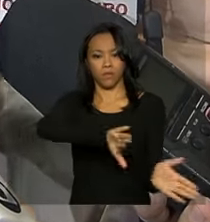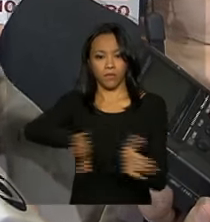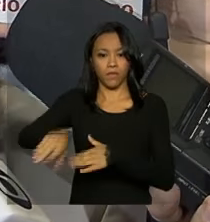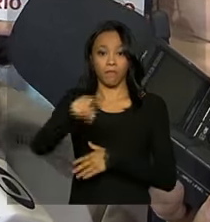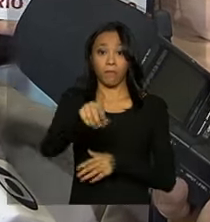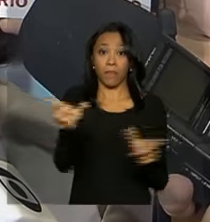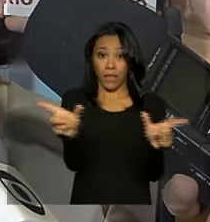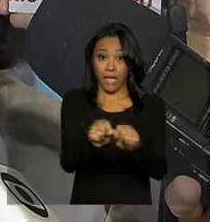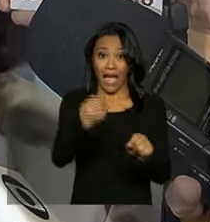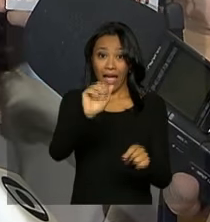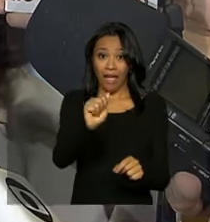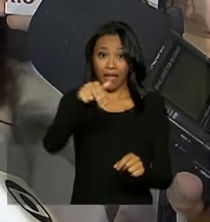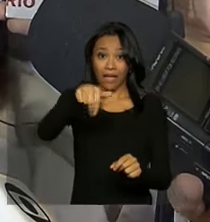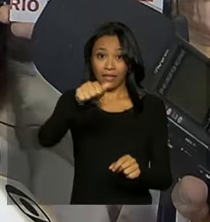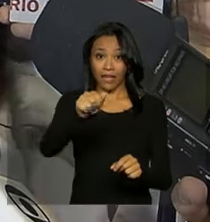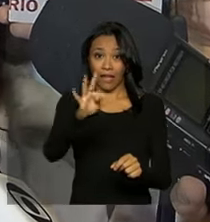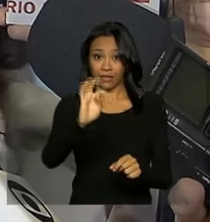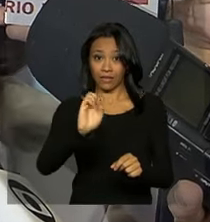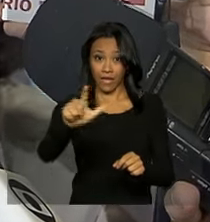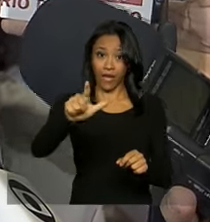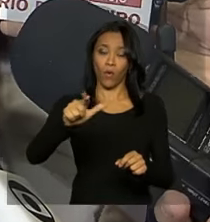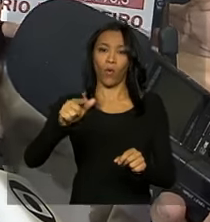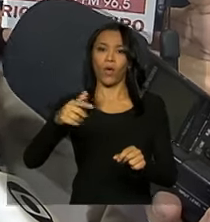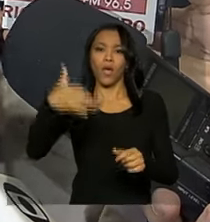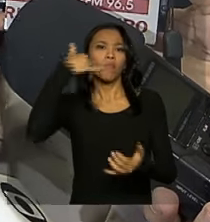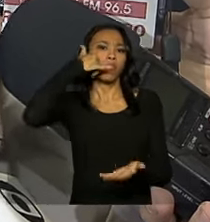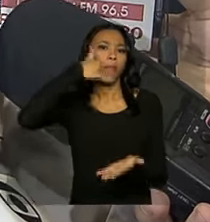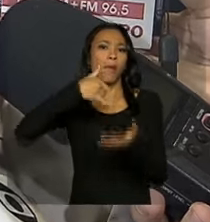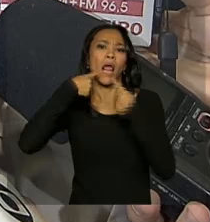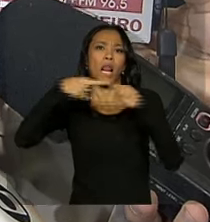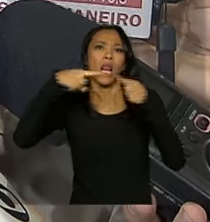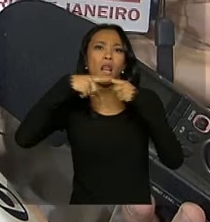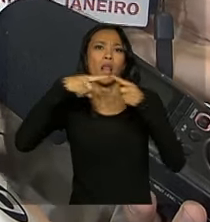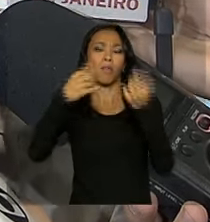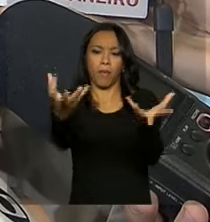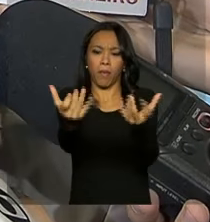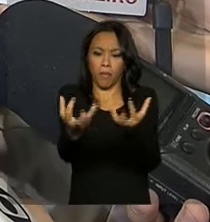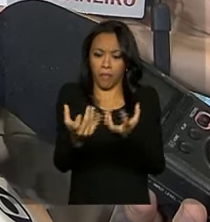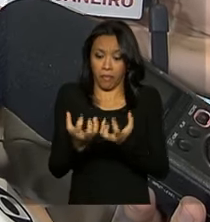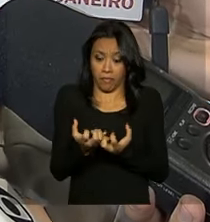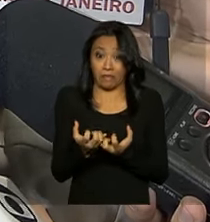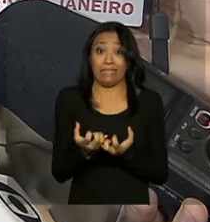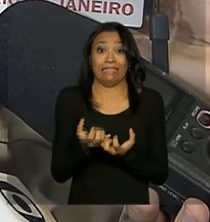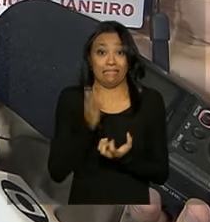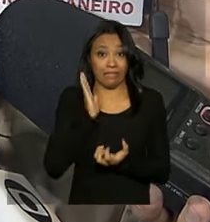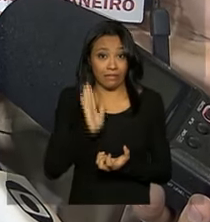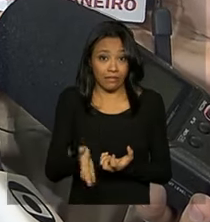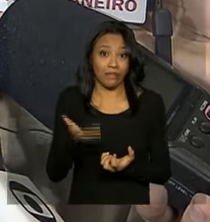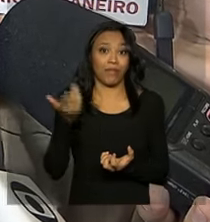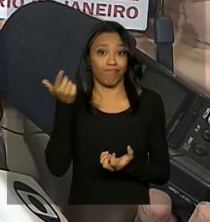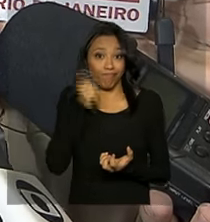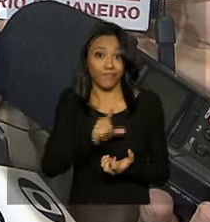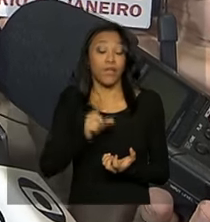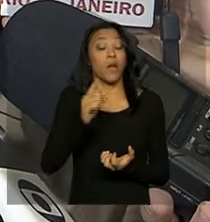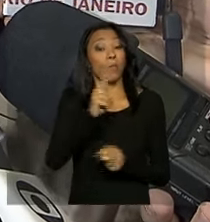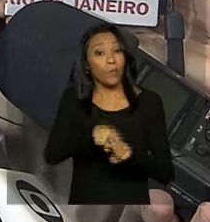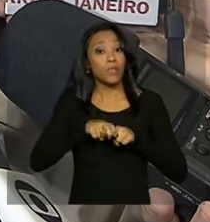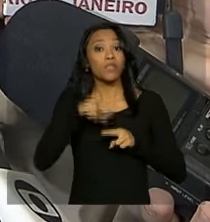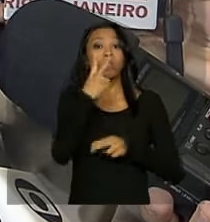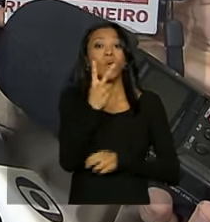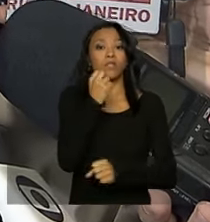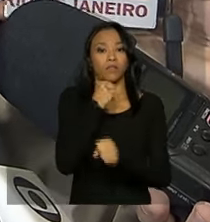pelos seus canais de atendimento, pelas reclamações que recebe, isso já é um problema identificado, e foi por isso que a Anatel, há dois anos,